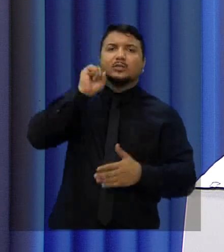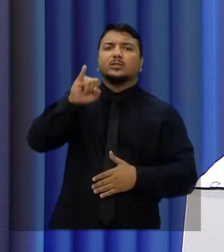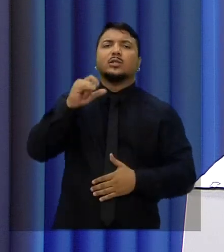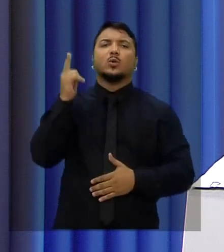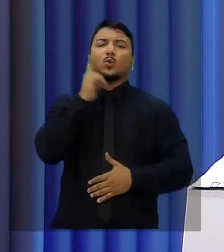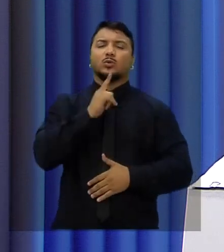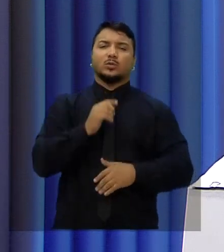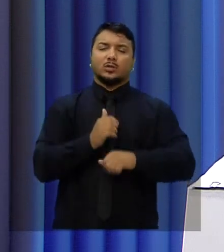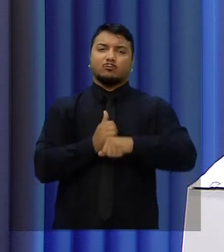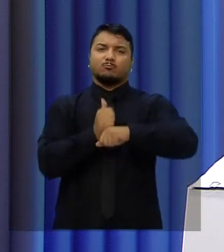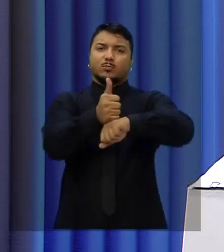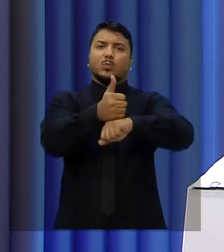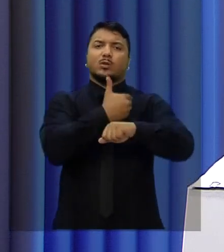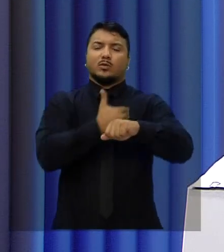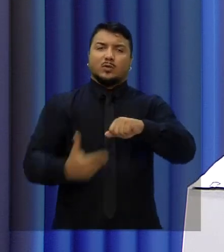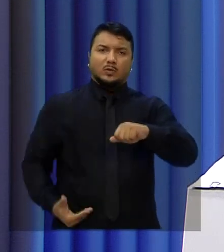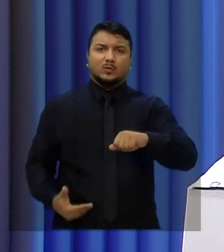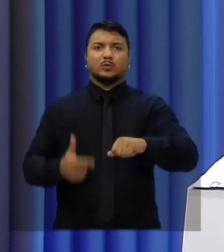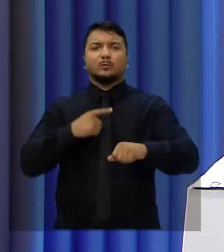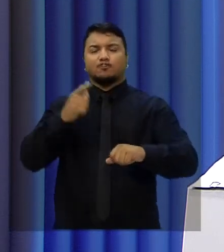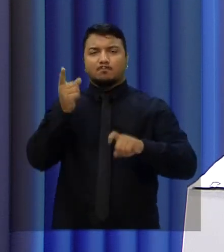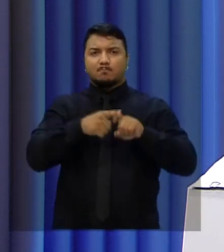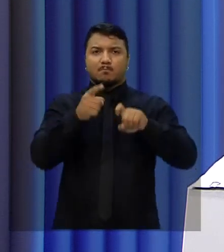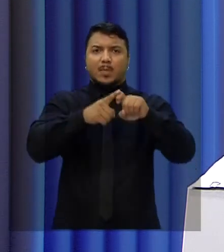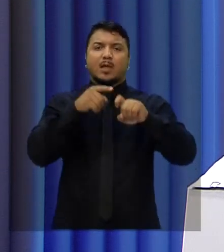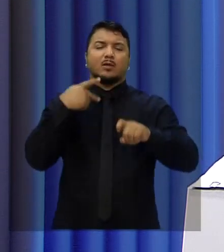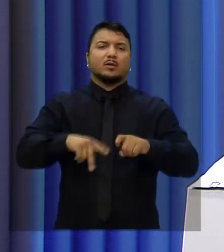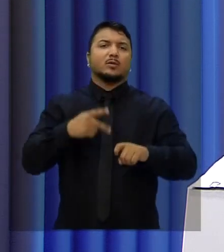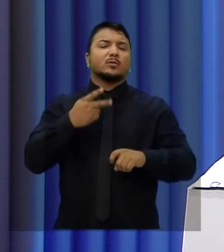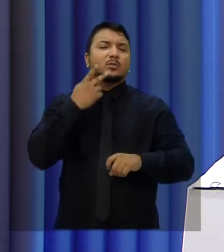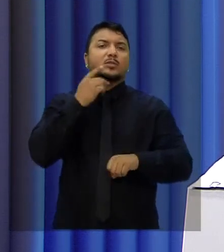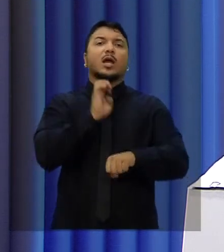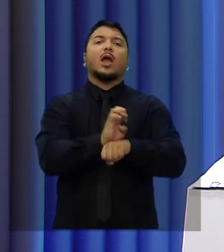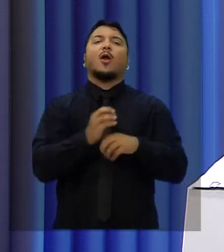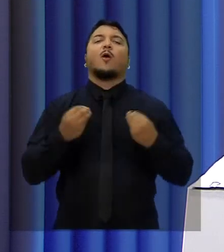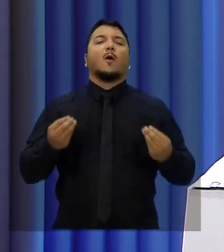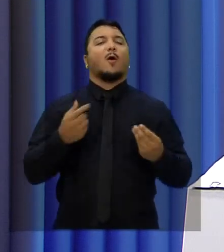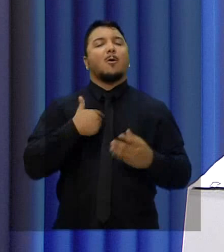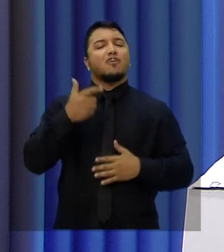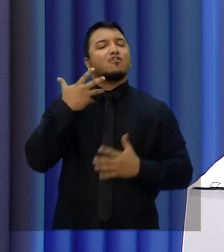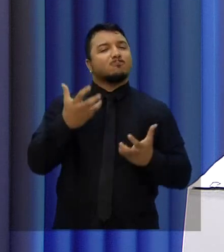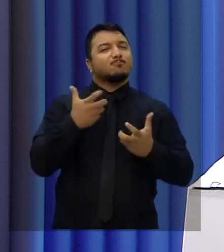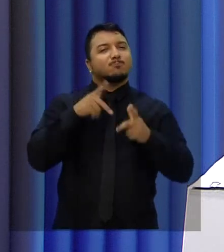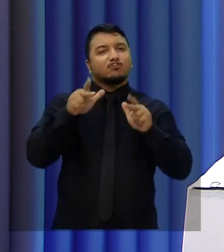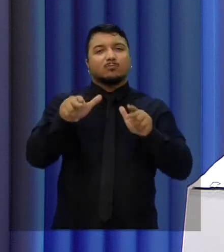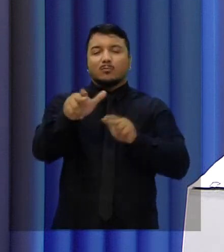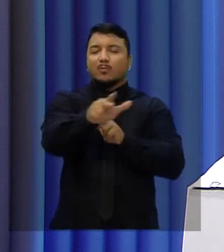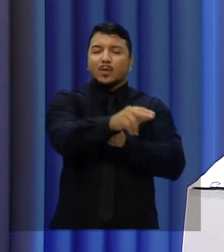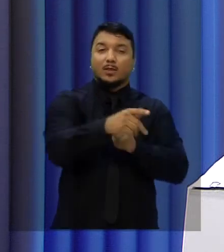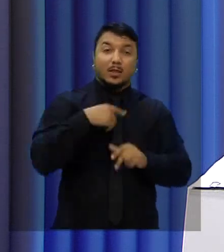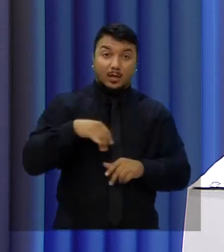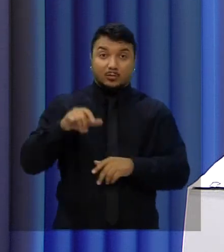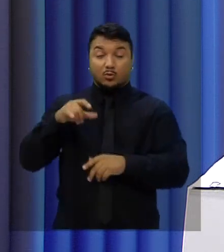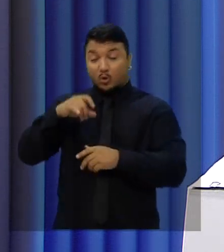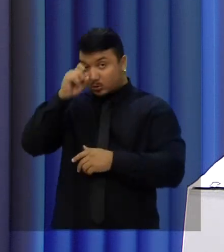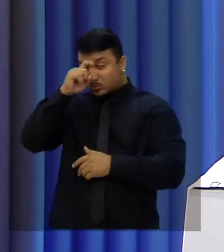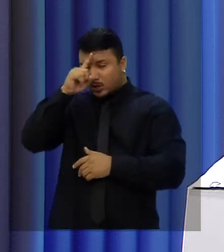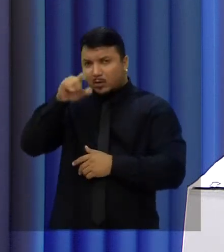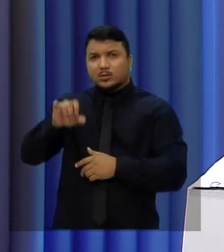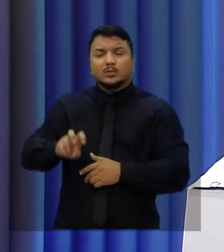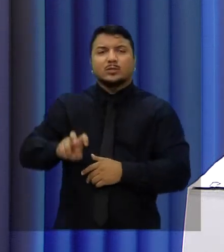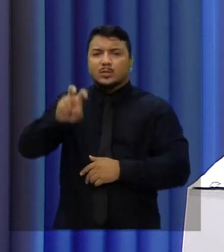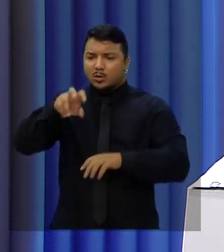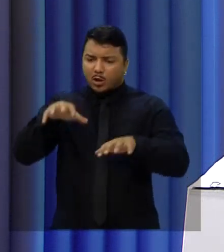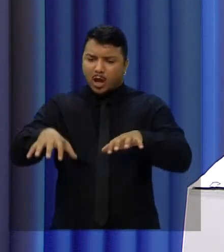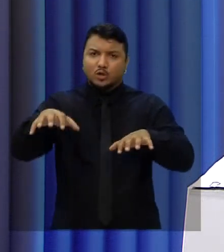me derem a chance de ser governador médico aqui do estado do Ceará. Eu quero que cada um dos cinco hospitais regionais tenha uma